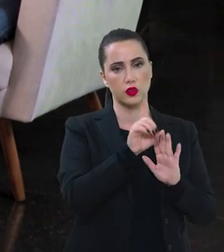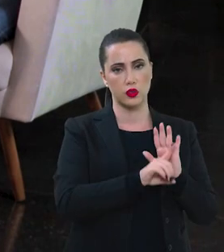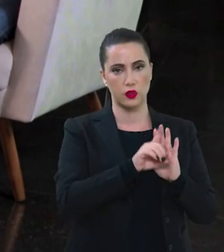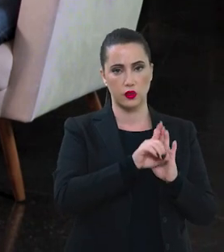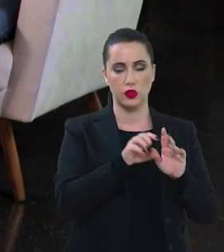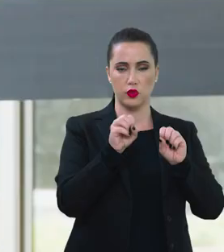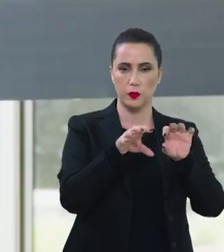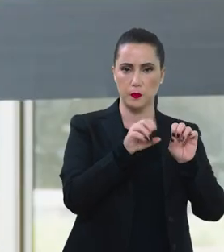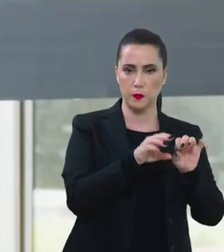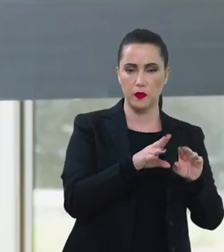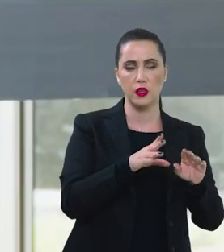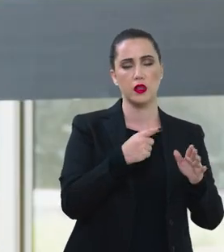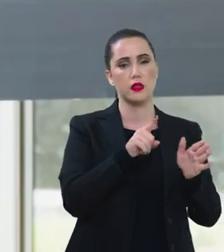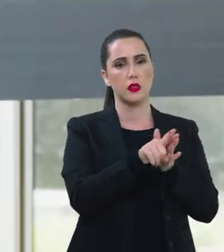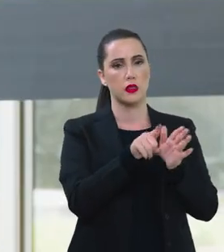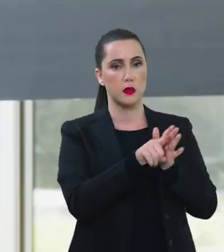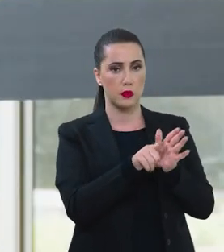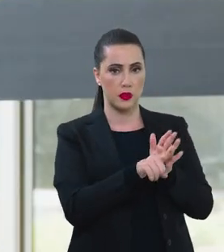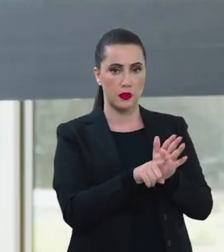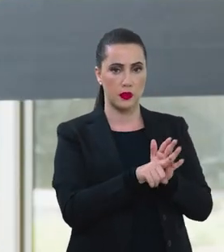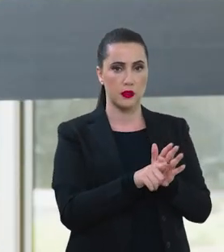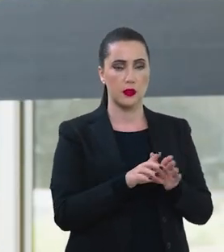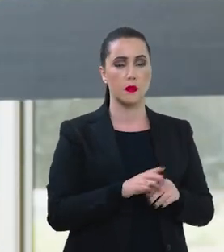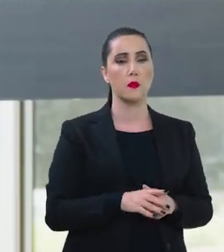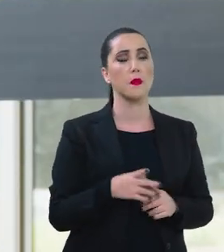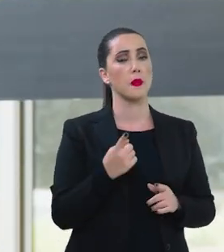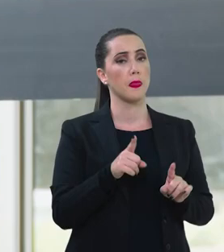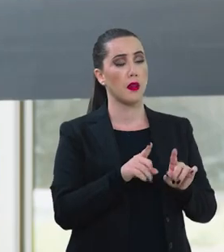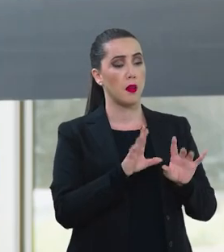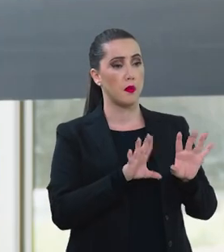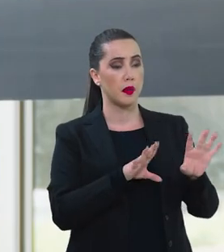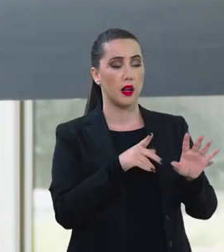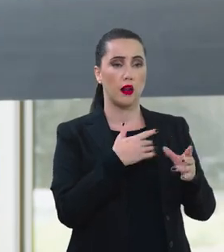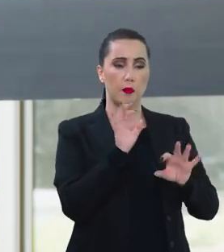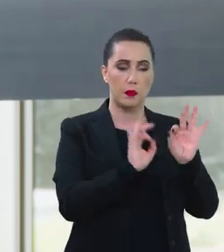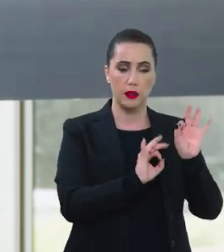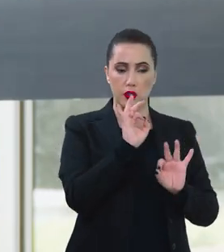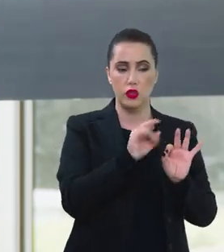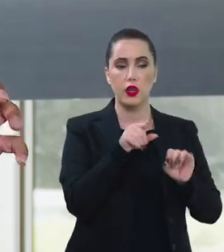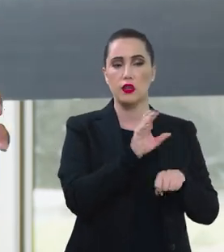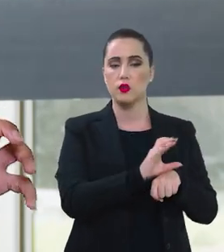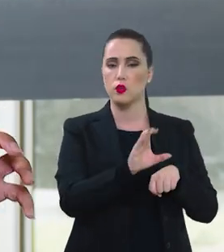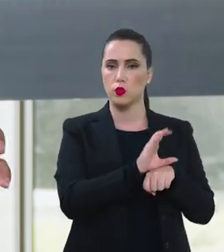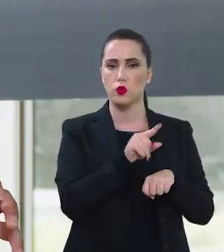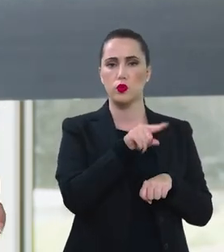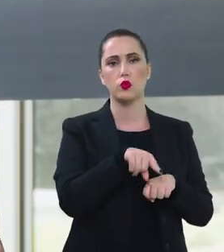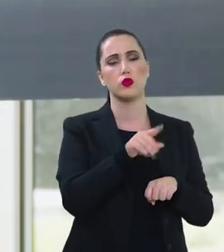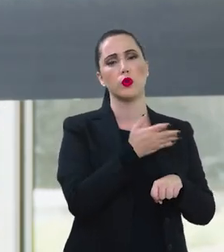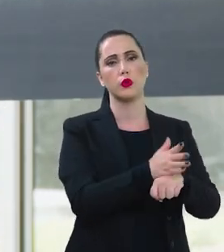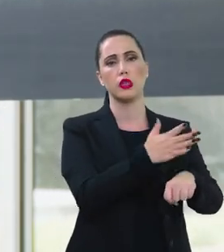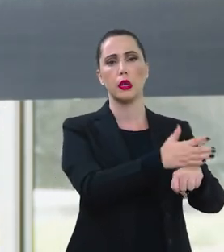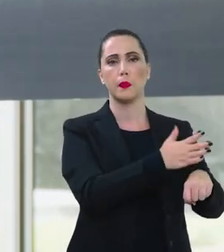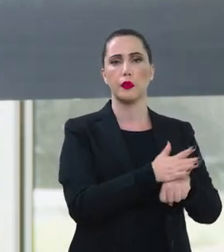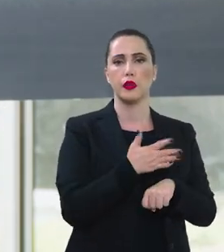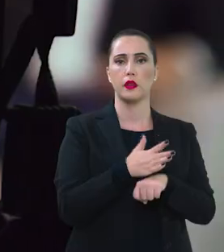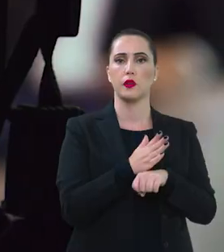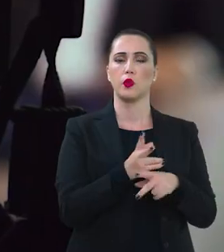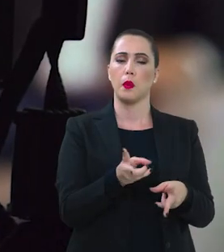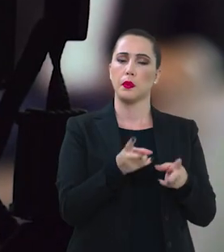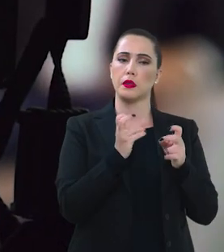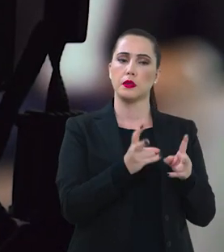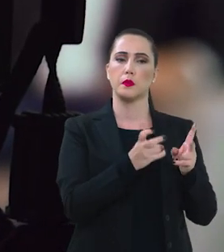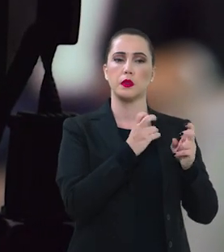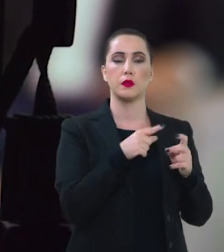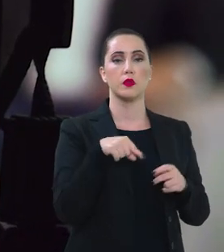Pesquisa, junto também com a Diretoria do SUSP, a Michelle e Isabel, para a formulação desses cursos. Então, a formação, a capacitação, a